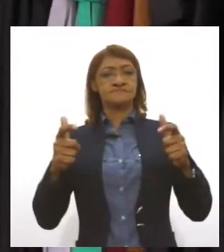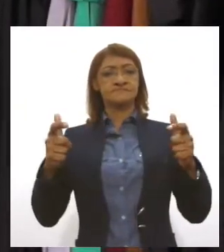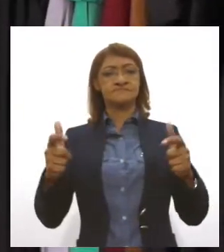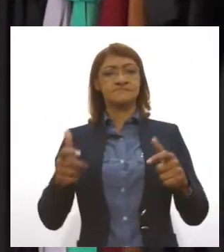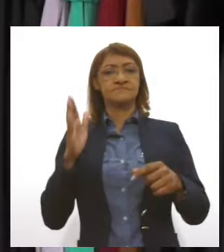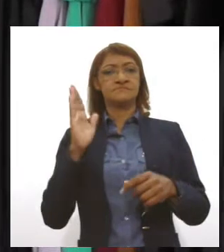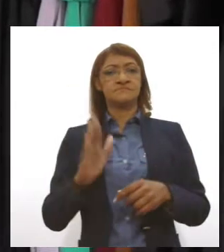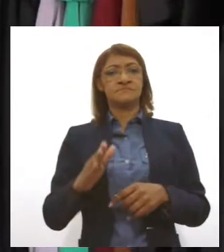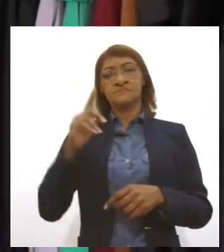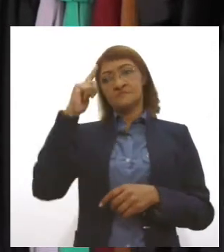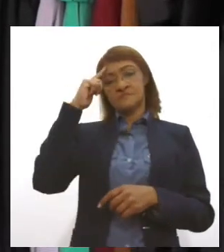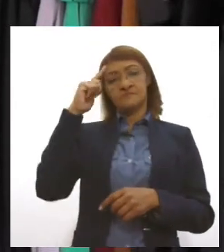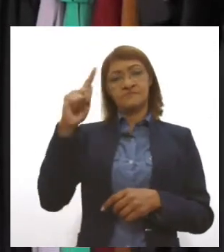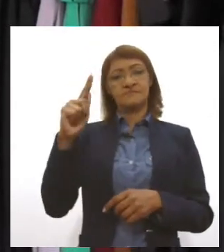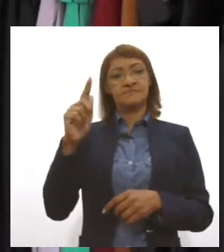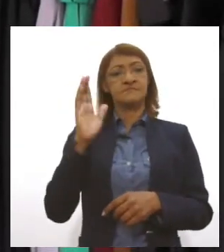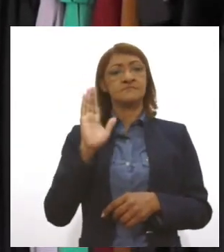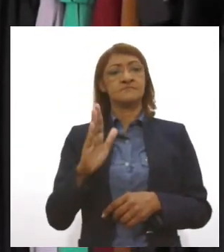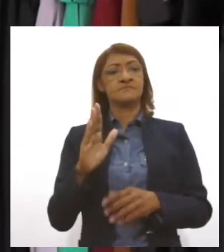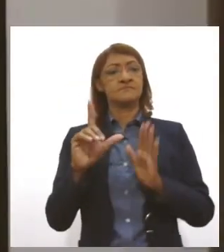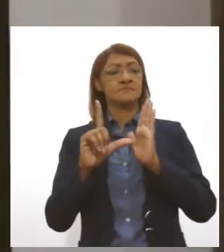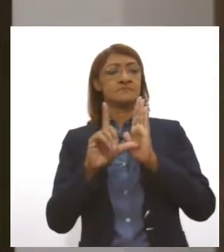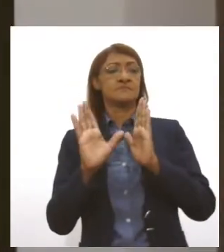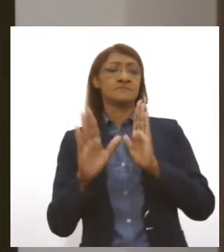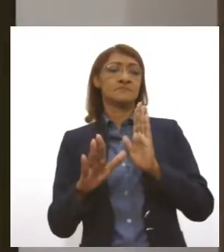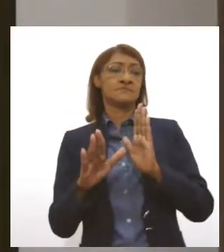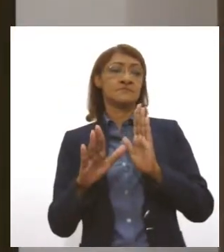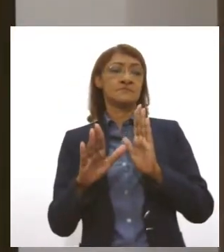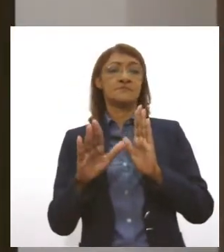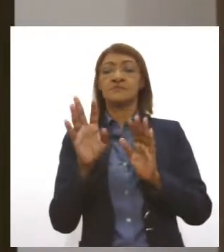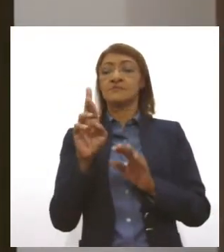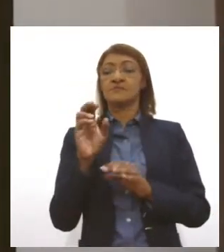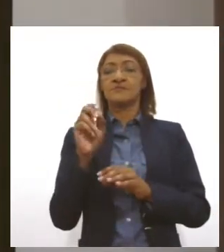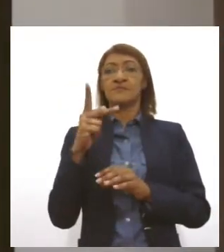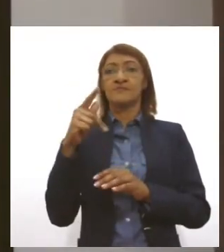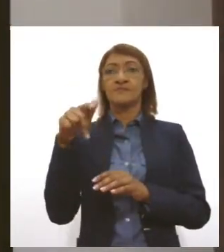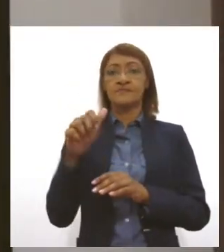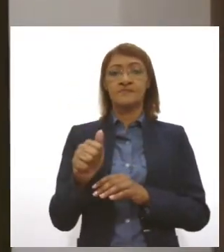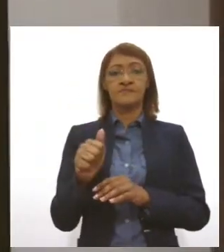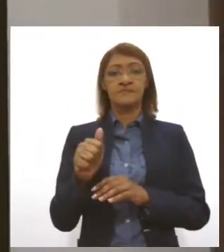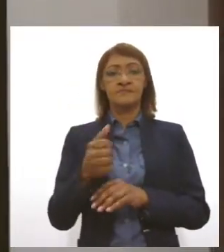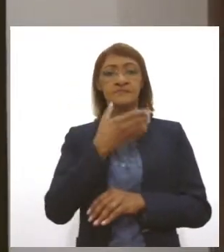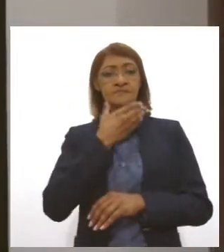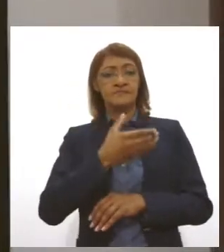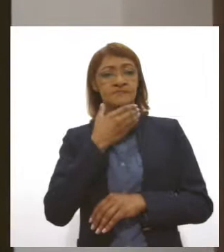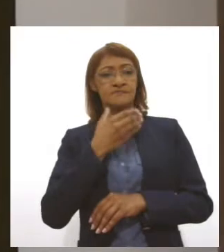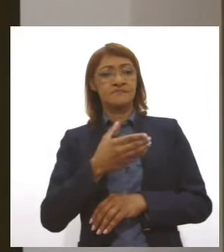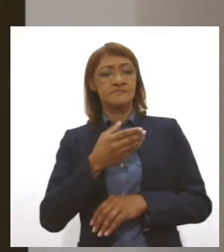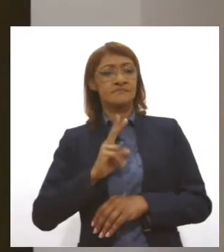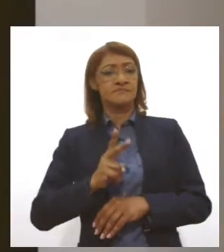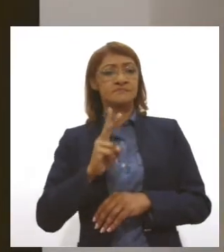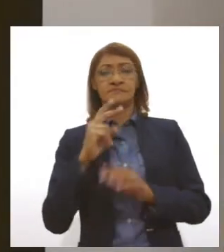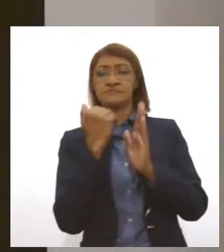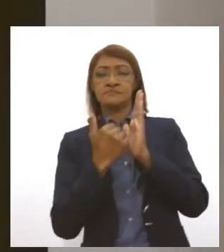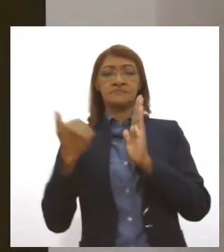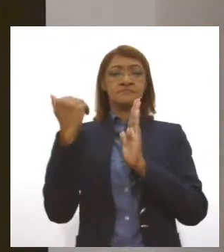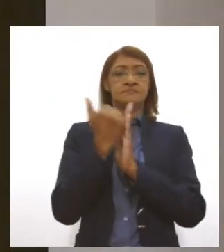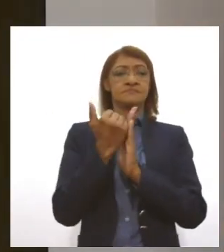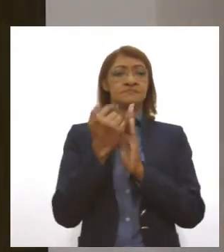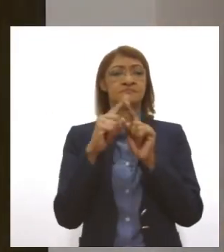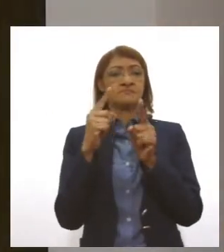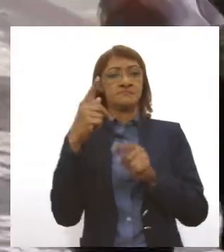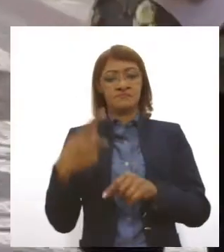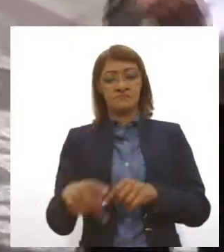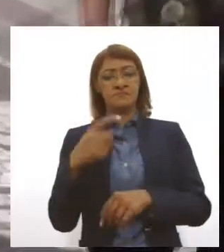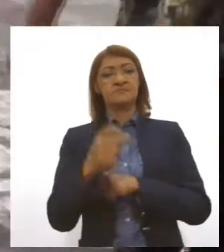uma loja de roupas, afirma que em dezembro se espera o volume de vendas de todo ano. Mas que esse ano de